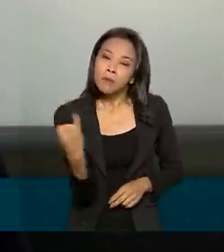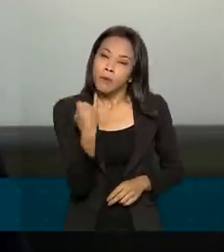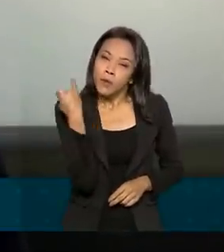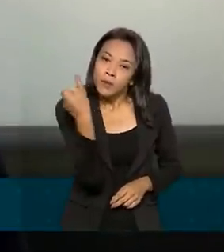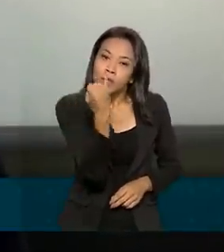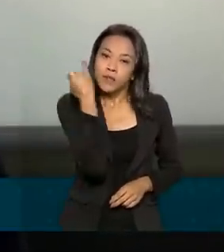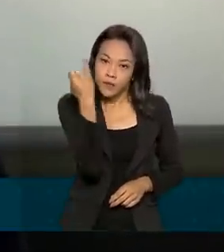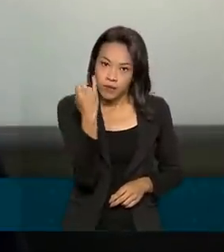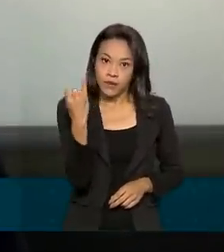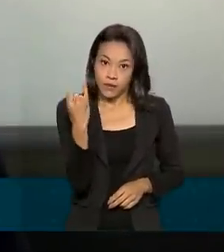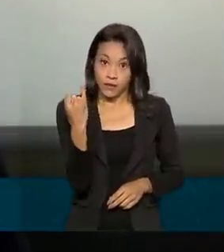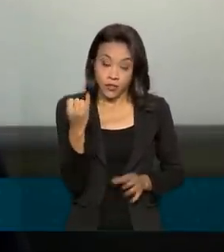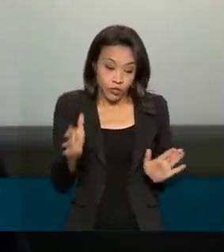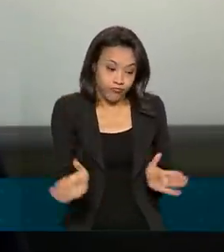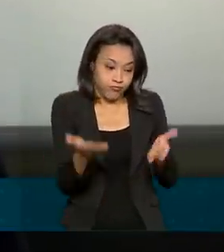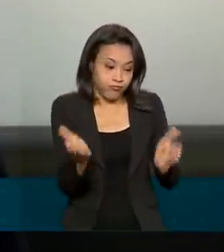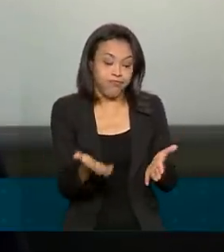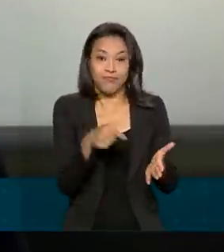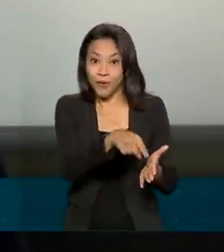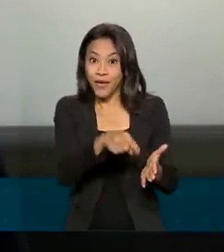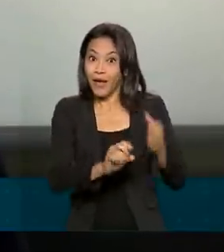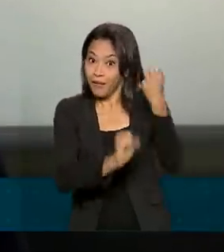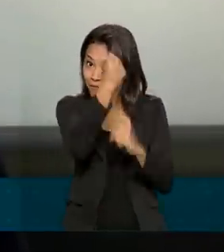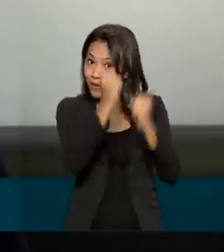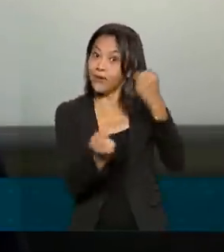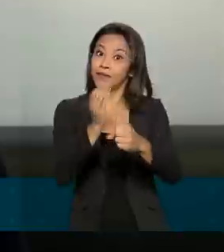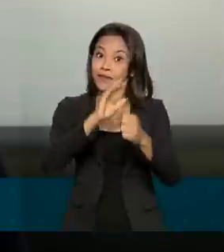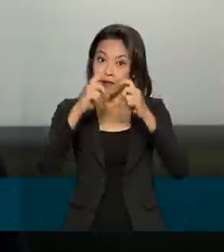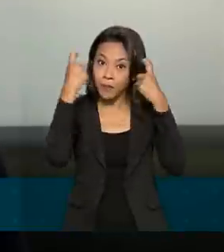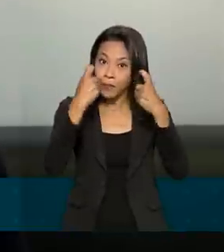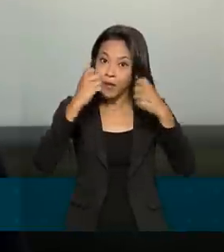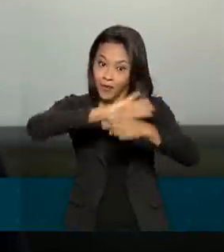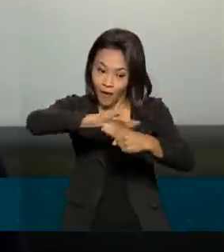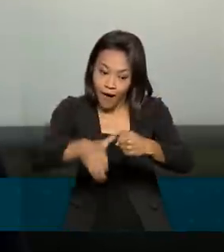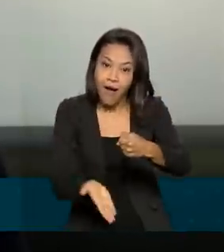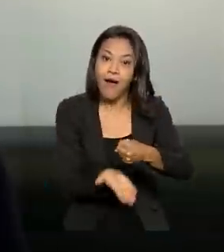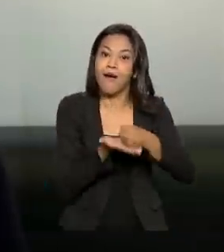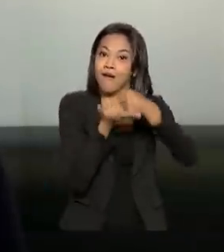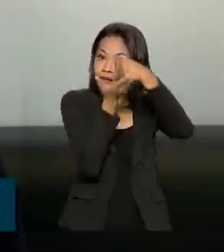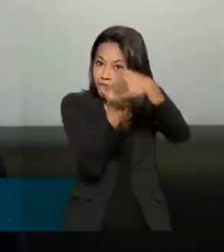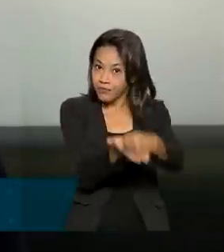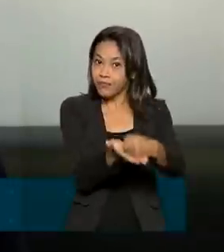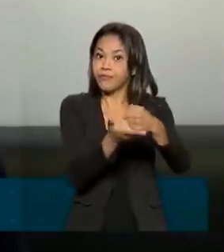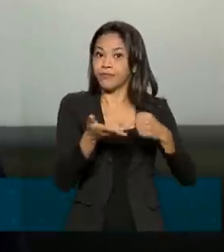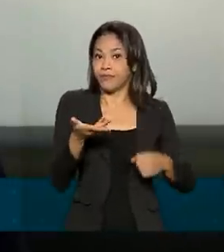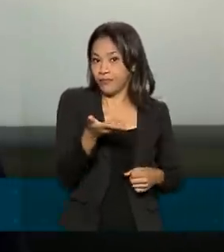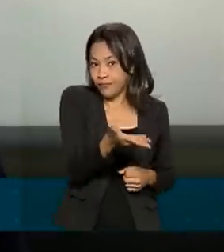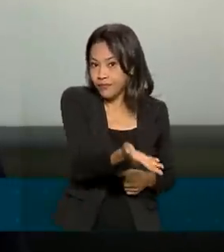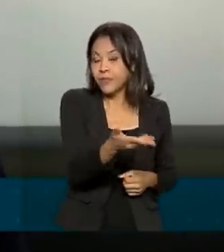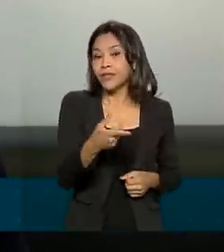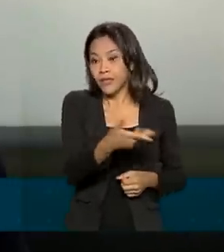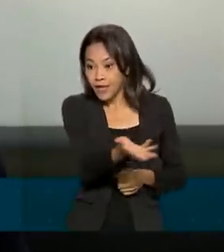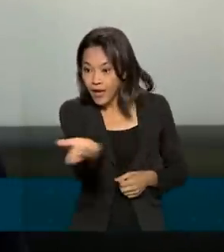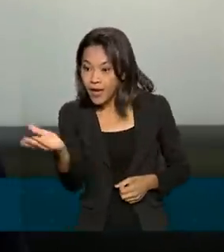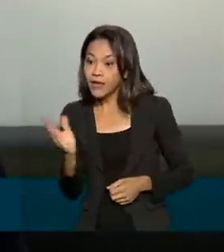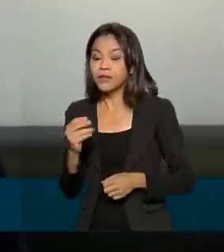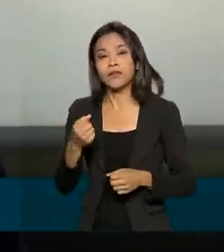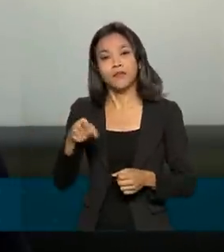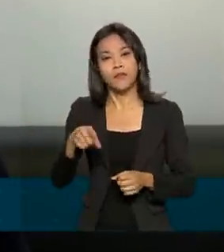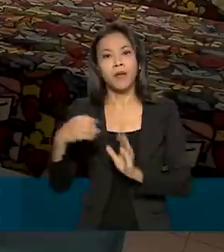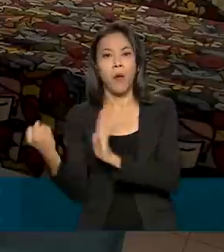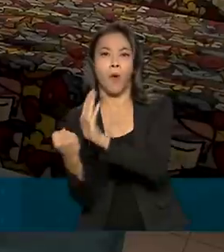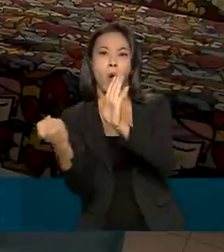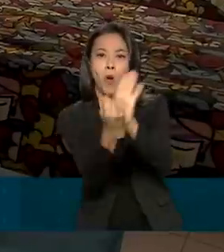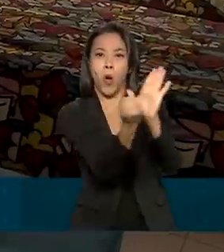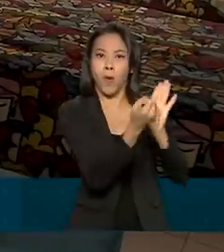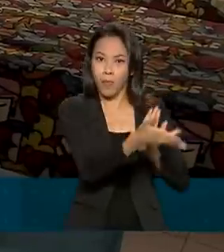investindo em sustentabilidade, mas também desenvolver através de um guia de gestão da sustentabilidade para as empresas que estão abraçando essa